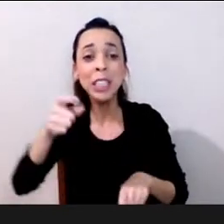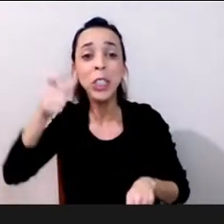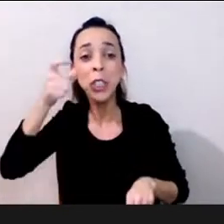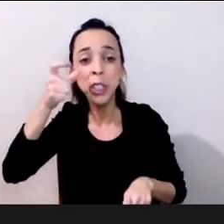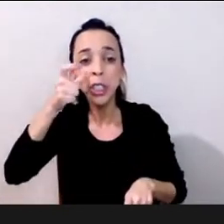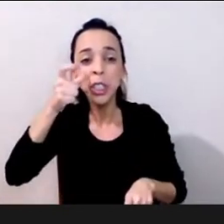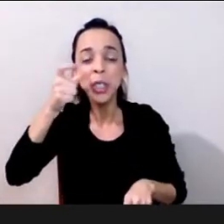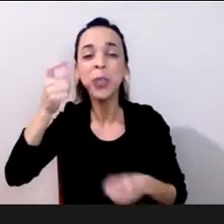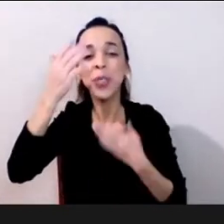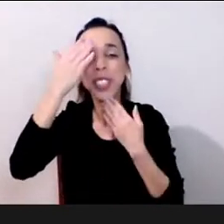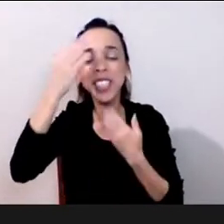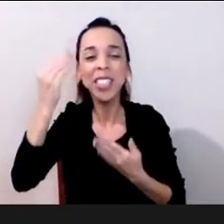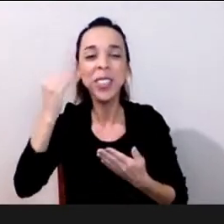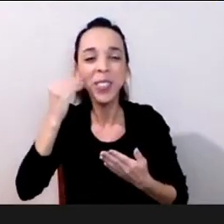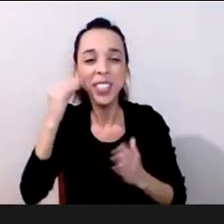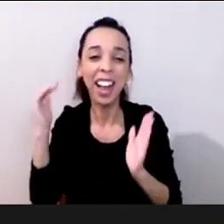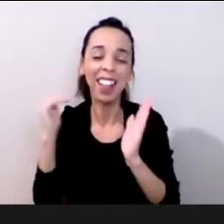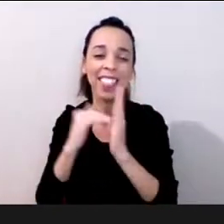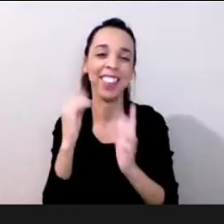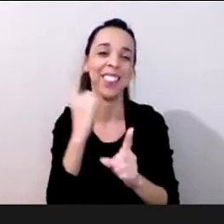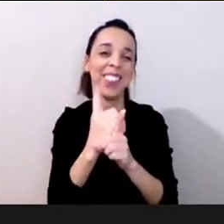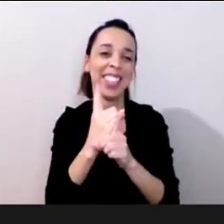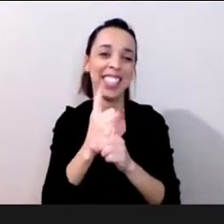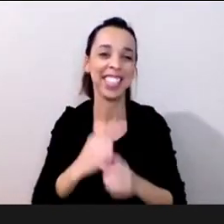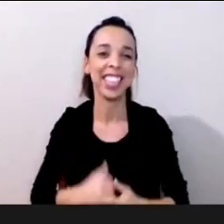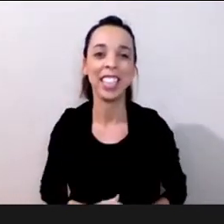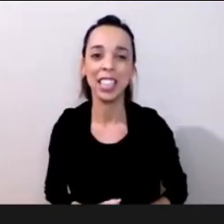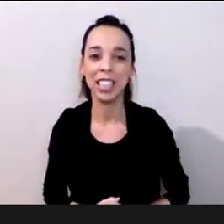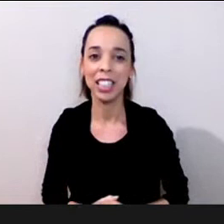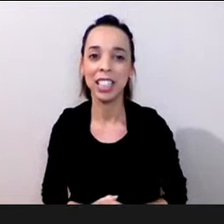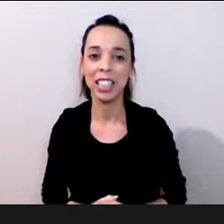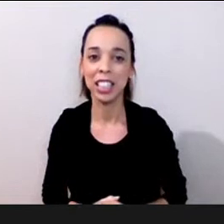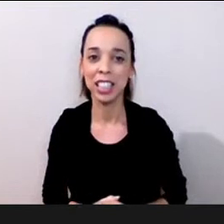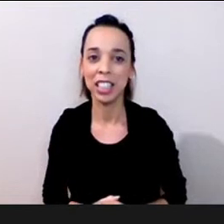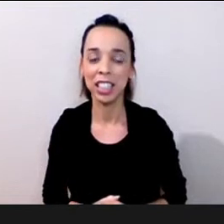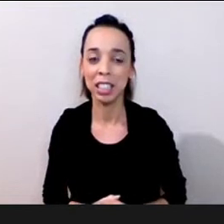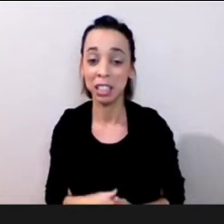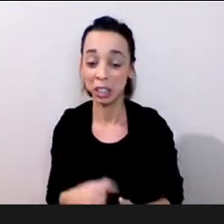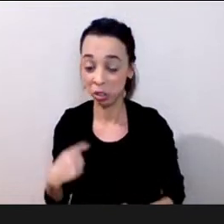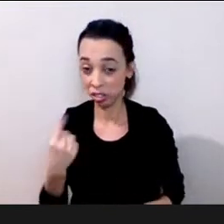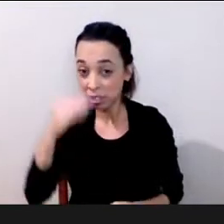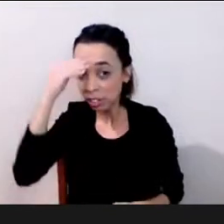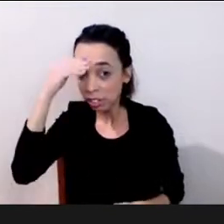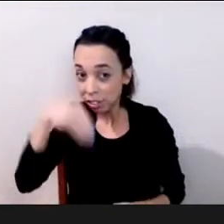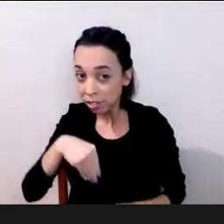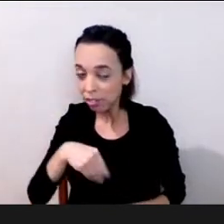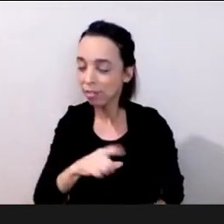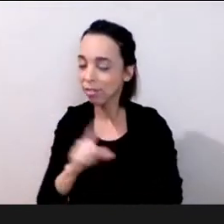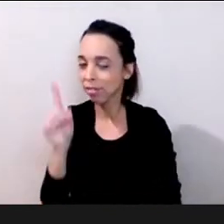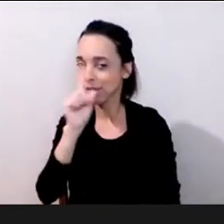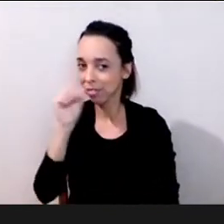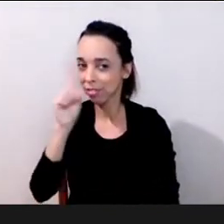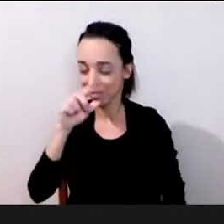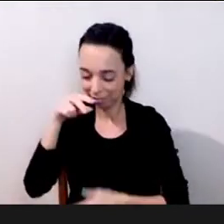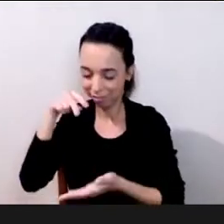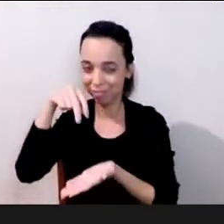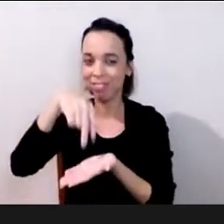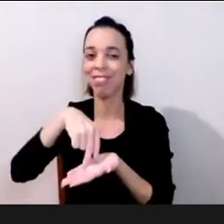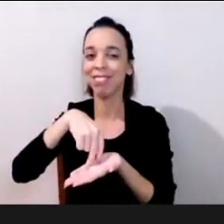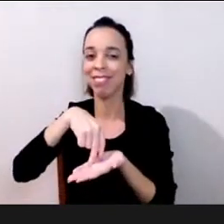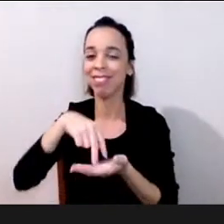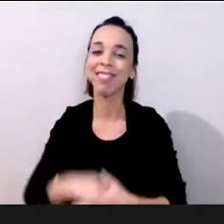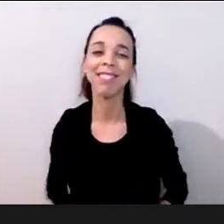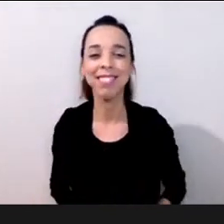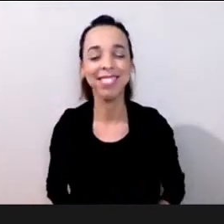outra vez até breve até breve muito obrigada nós não somos de desistir nós não somos de desistir de jeito nenhum